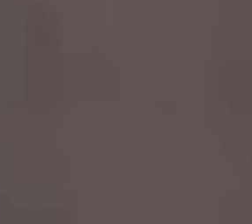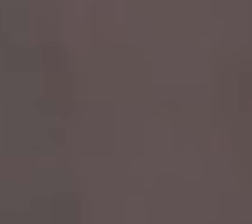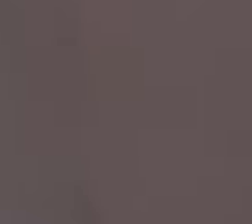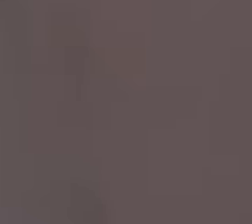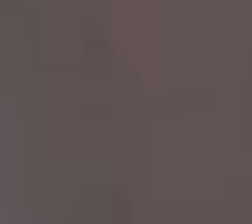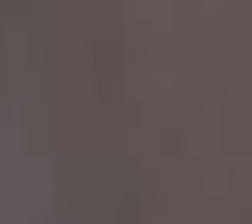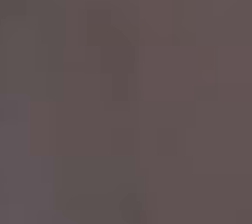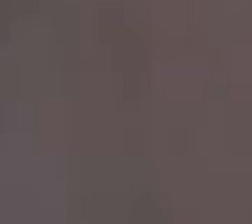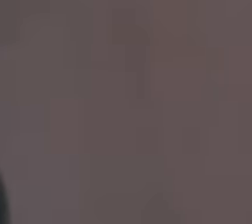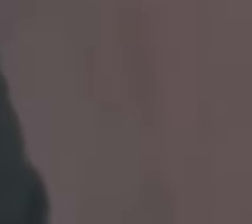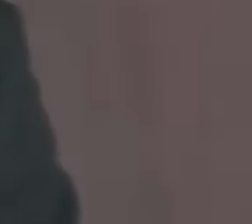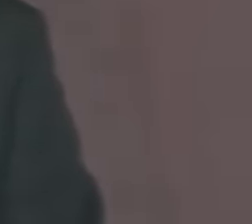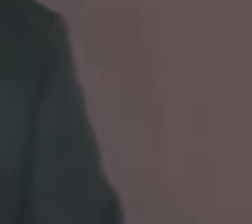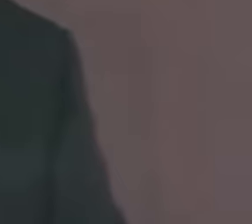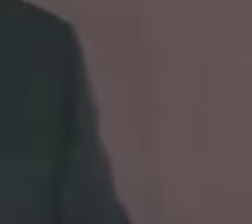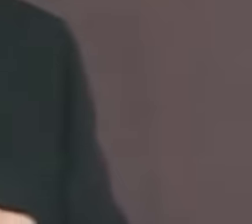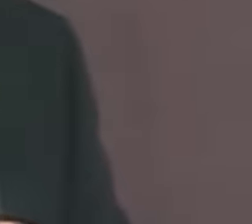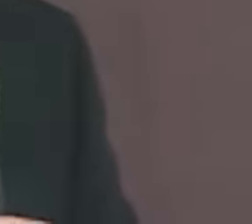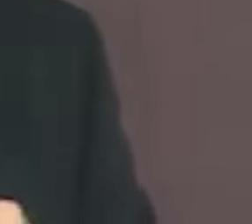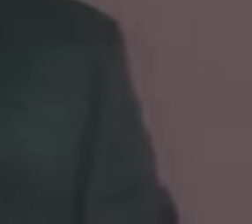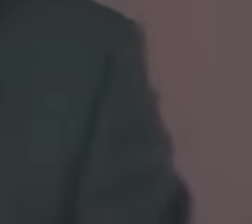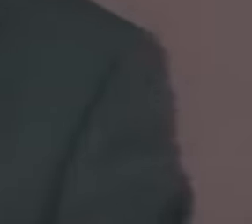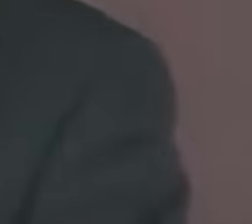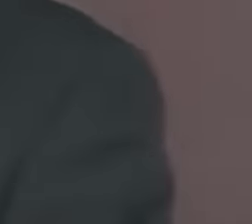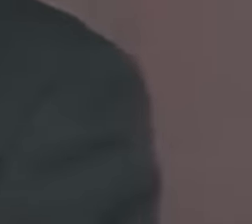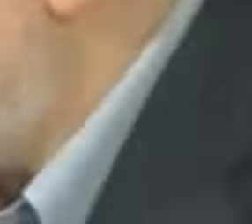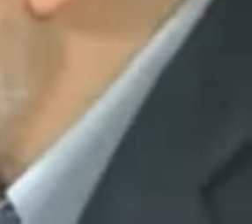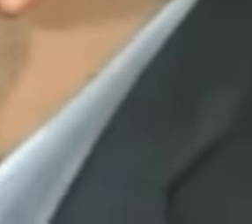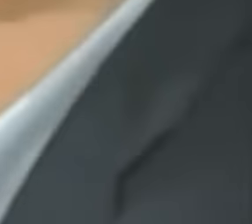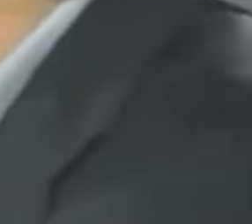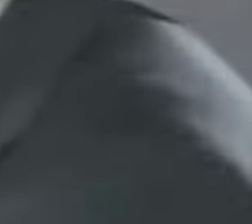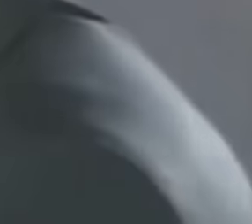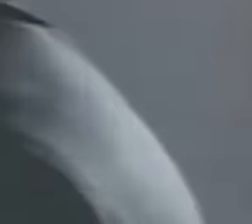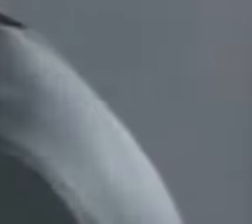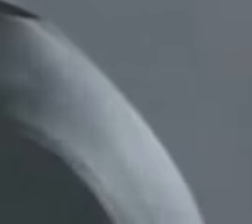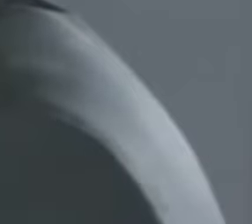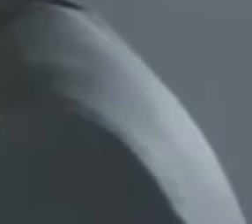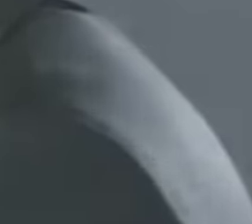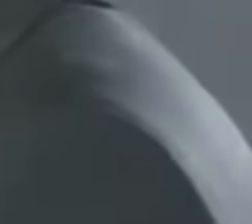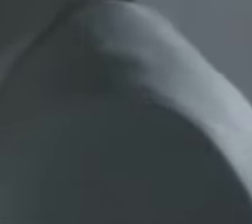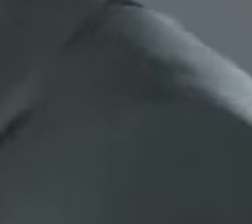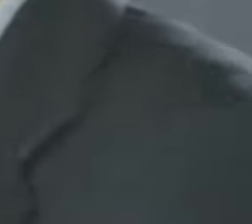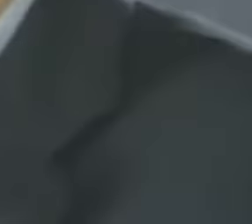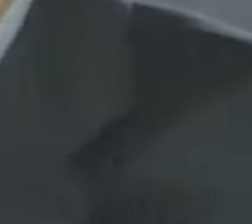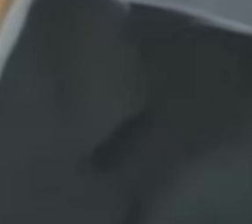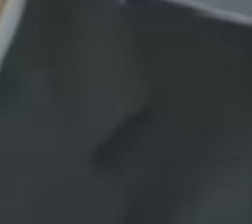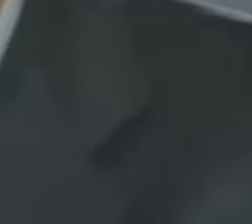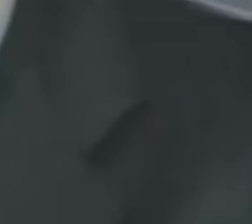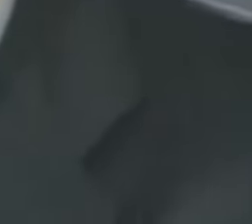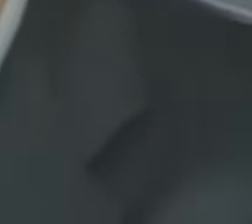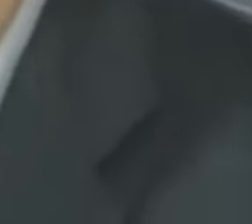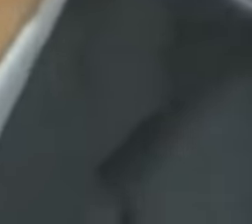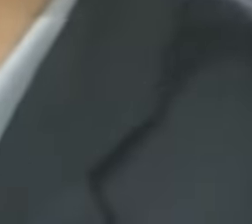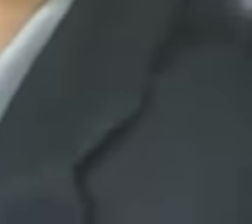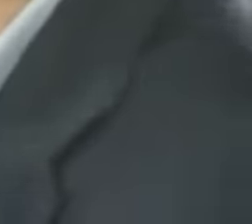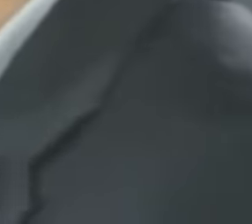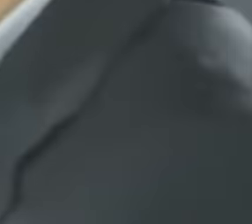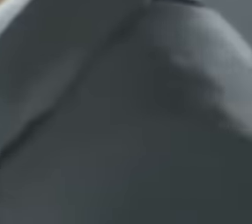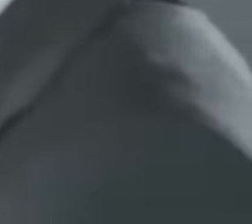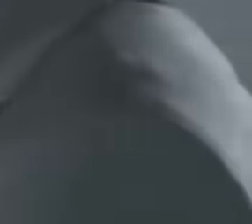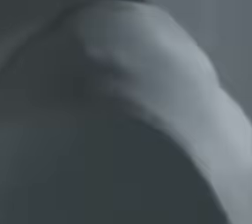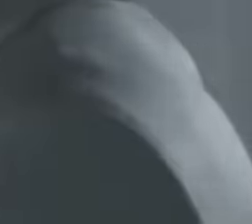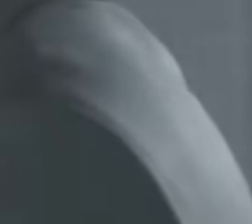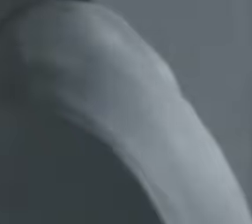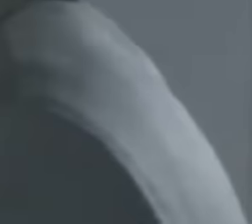pelo tema é medo tudo isso é medo não é amor tem um terceiro ingrediente que talvez seja o mais forte ingrediente